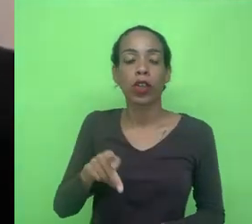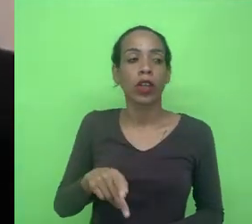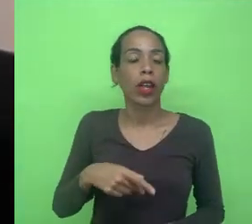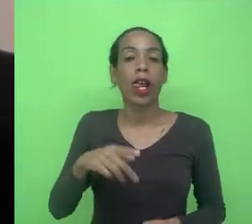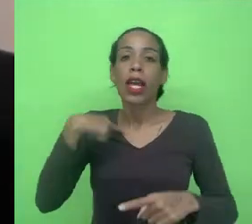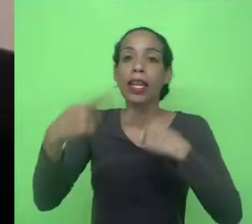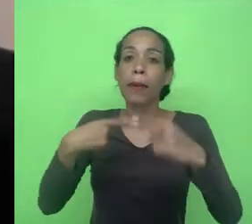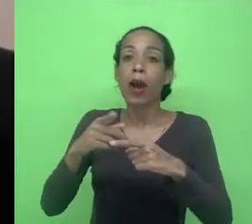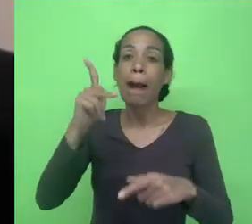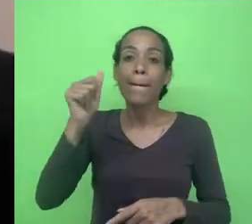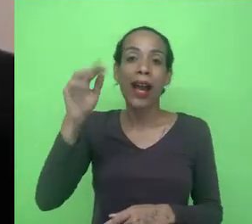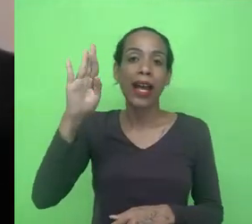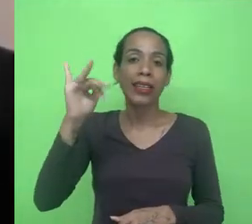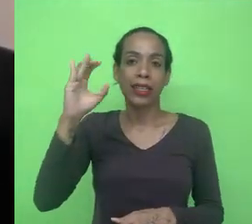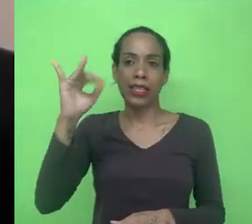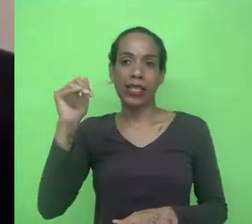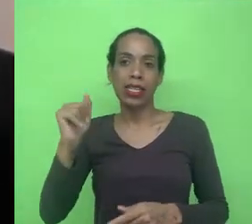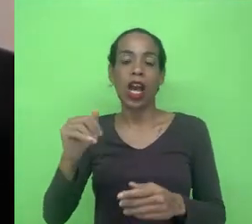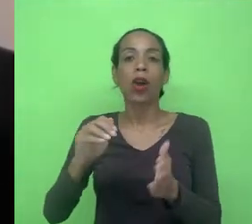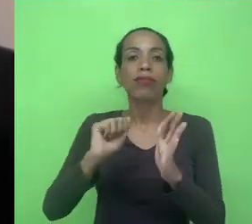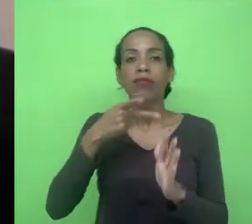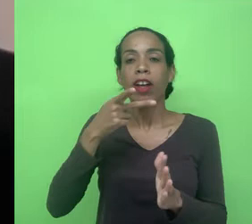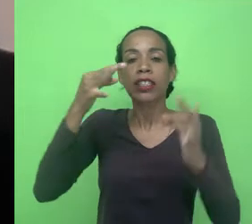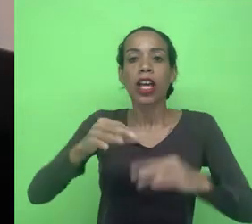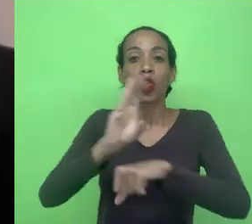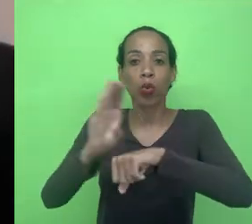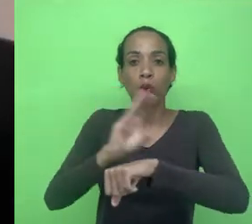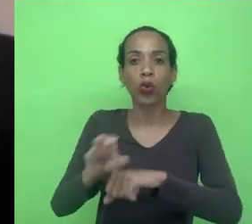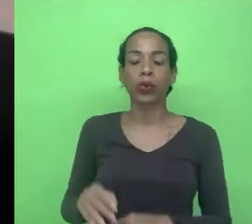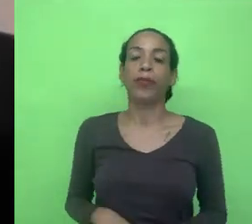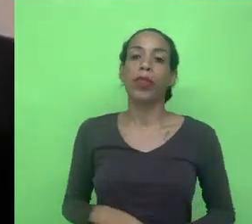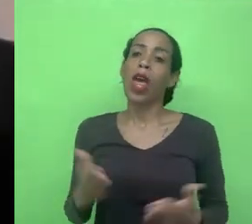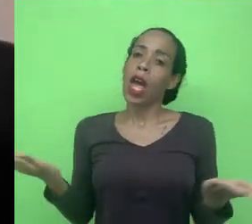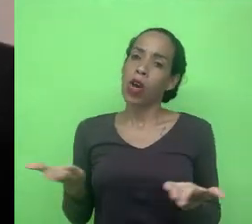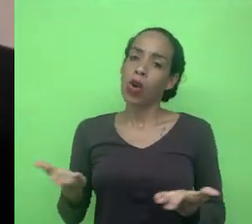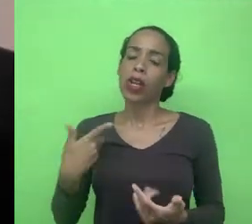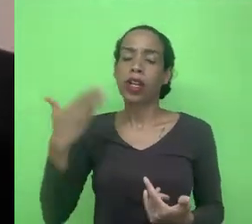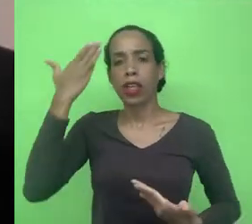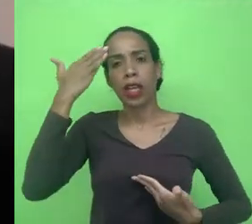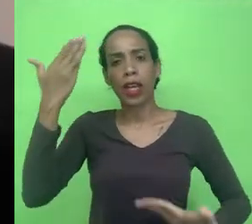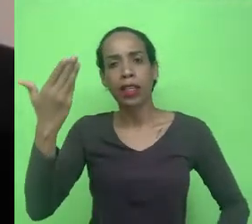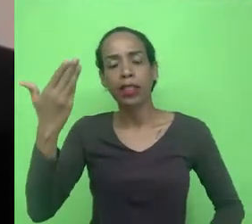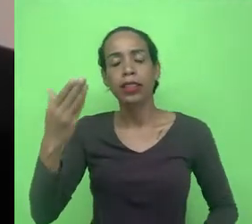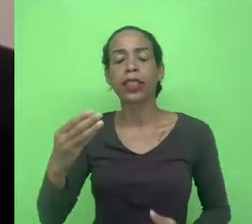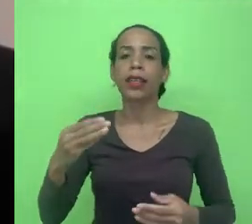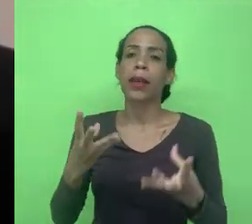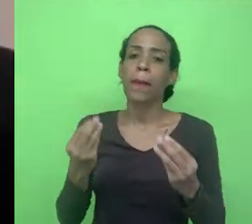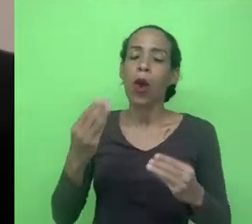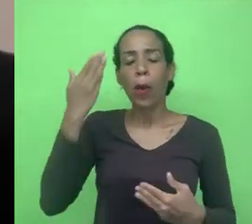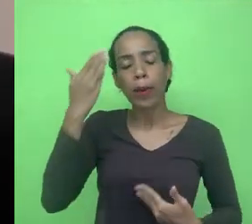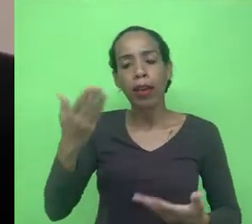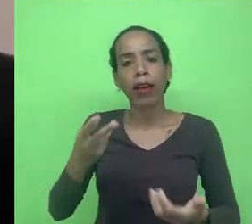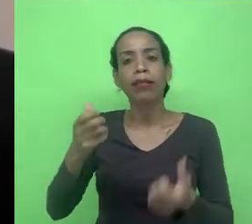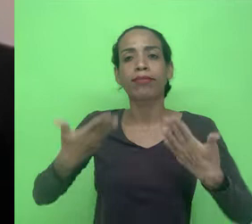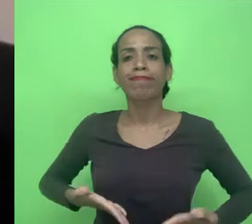dela. Então, Valmir, mais uma vez, muito obrigado pela sua presença. É um grande prazer, uma grande honra tê aqui conosco. E eu passo a palavra para que você possa nos